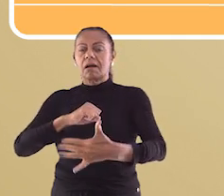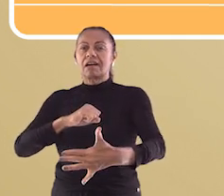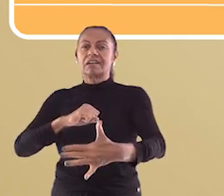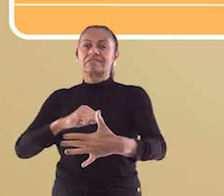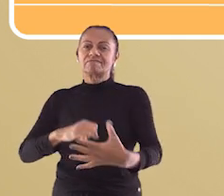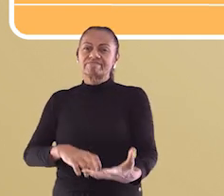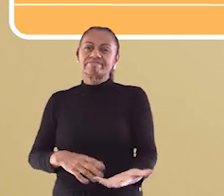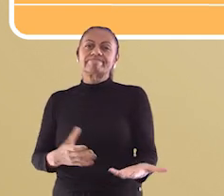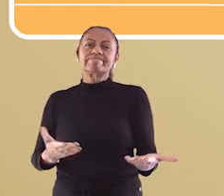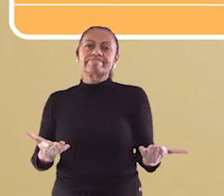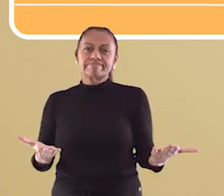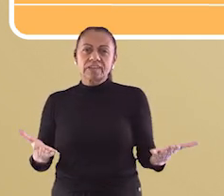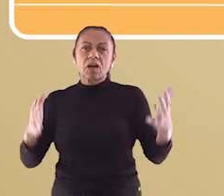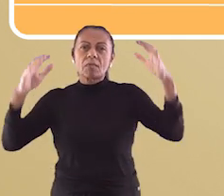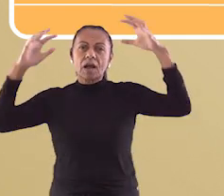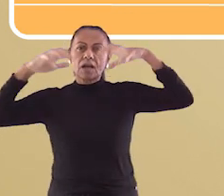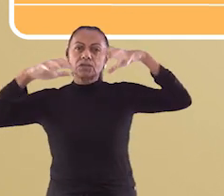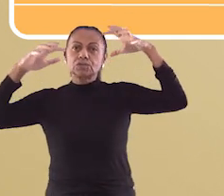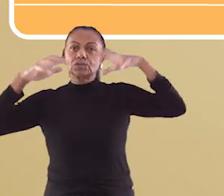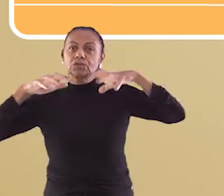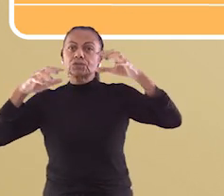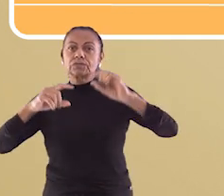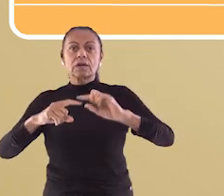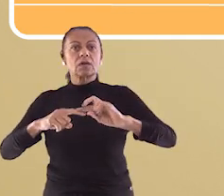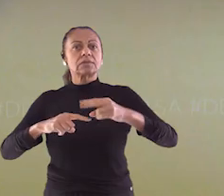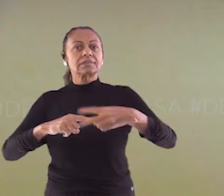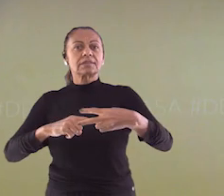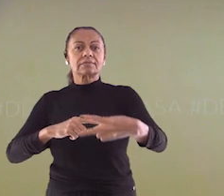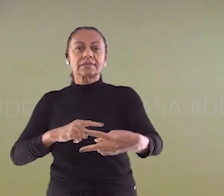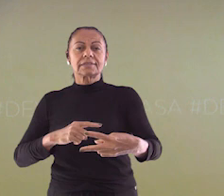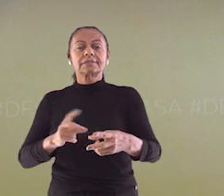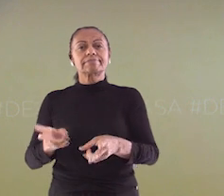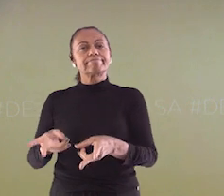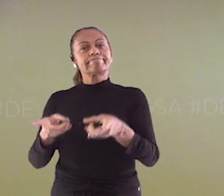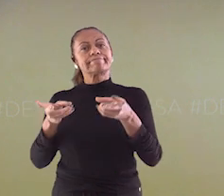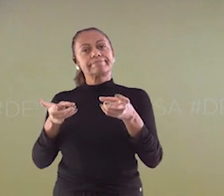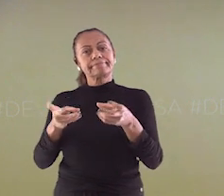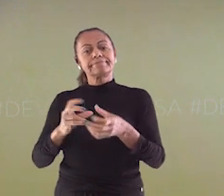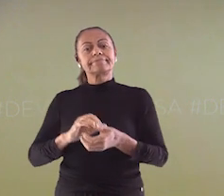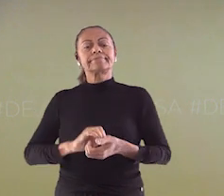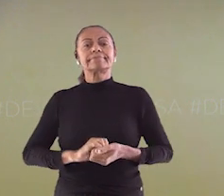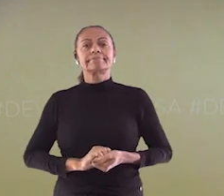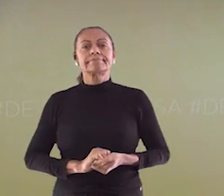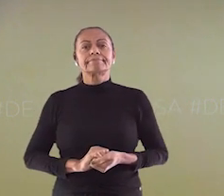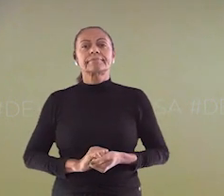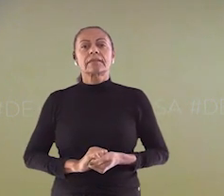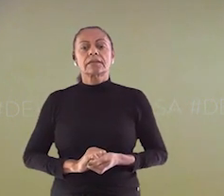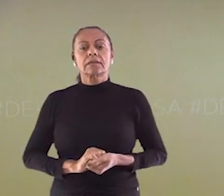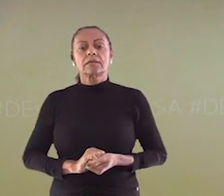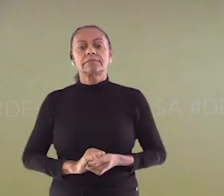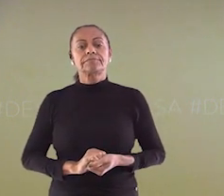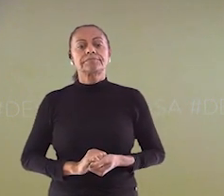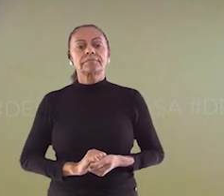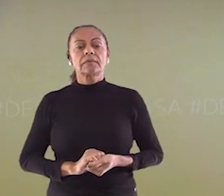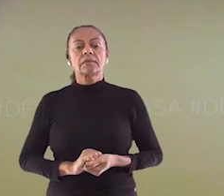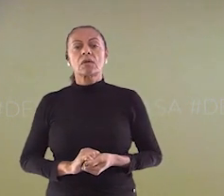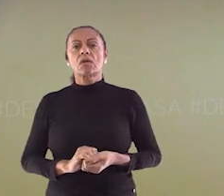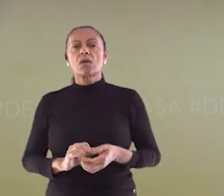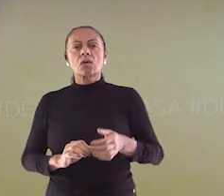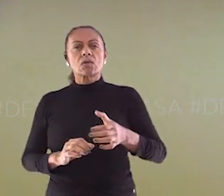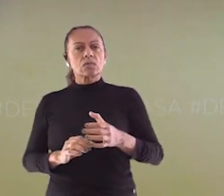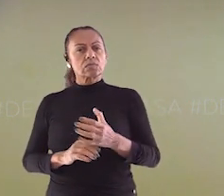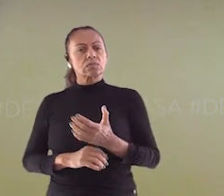logo sentimos as consequências, não é mesmo estudantes? E pensando na dinâmica ambiental, para vocês,